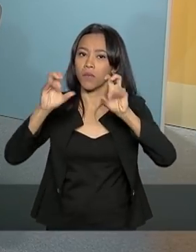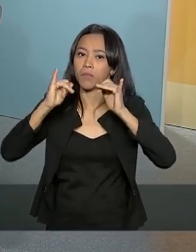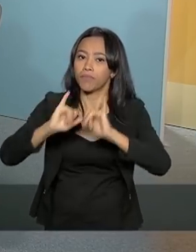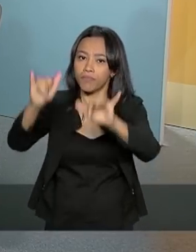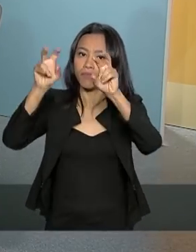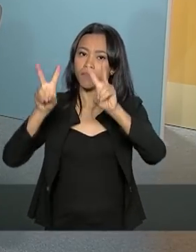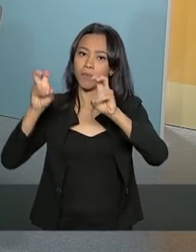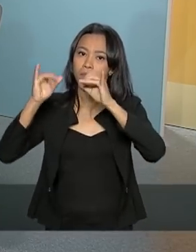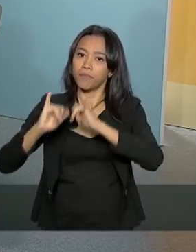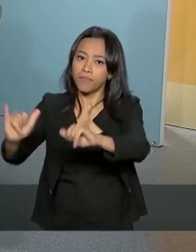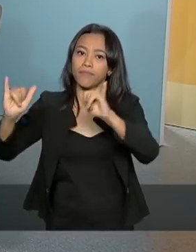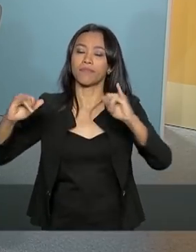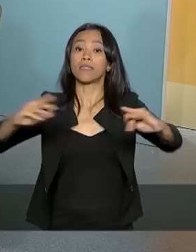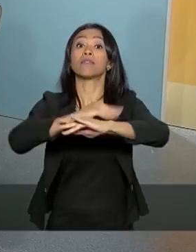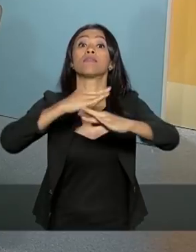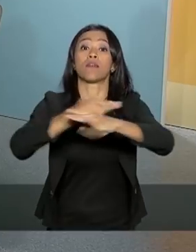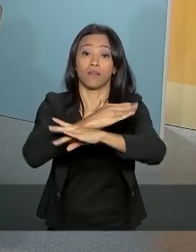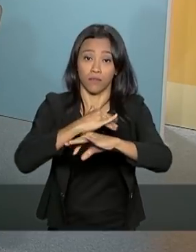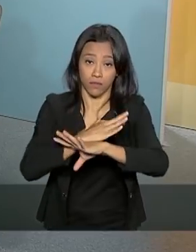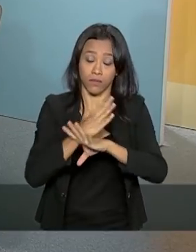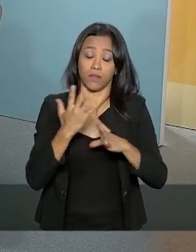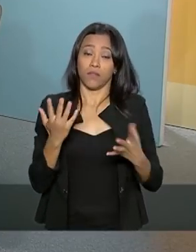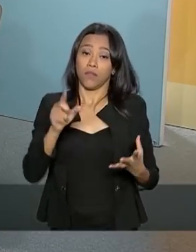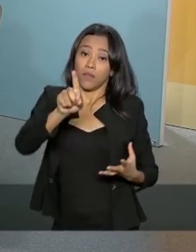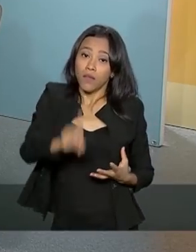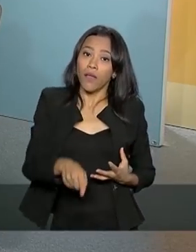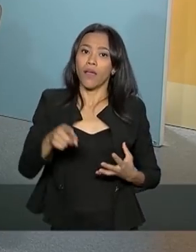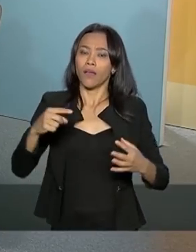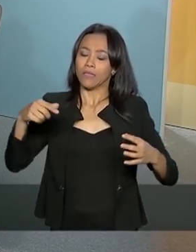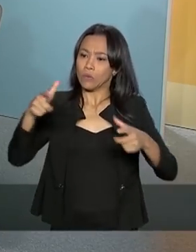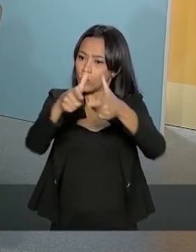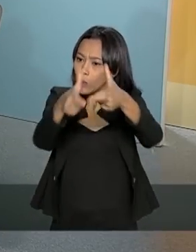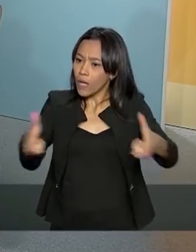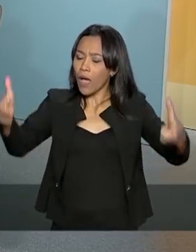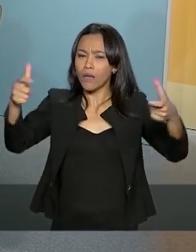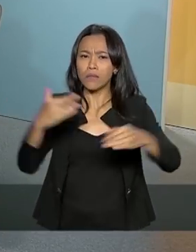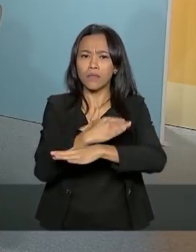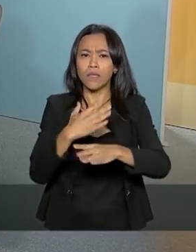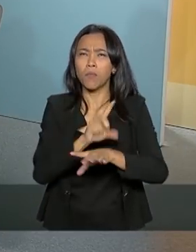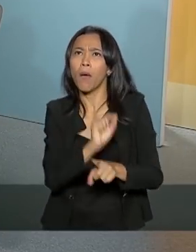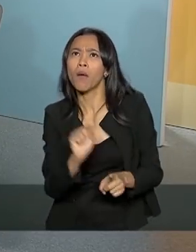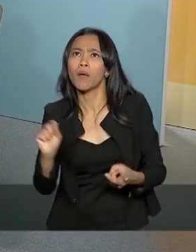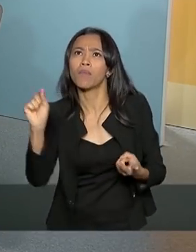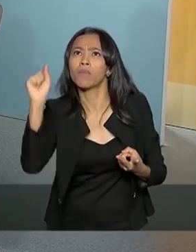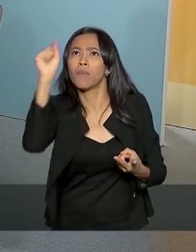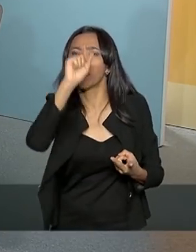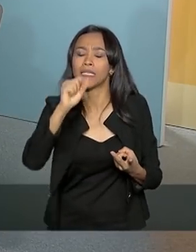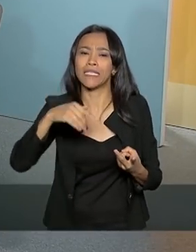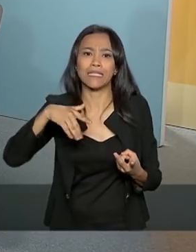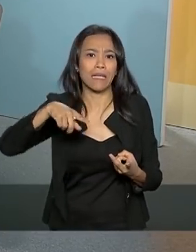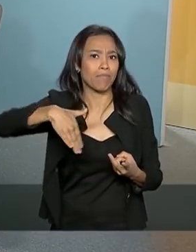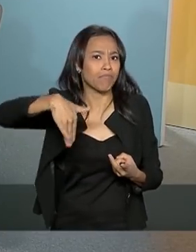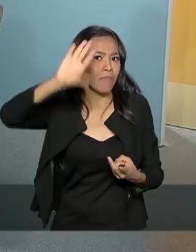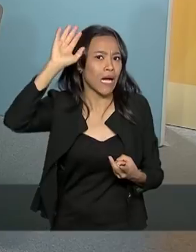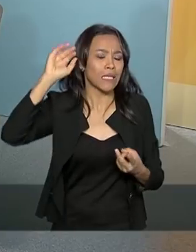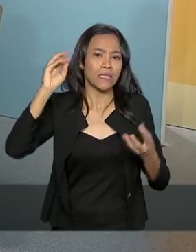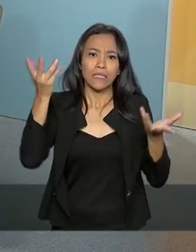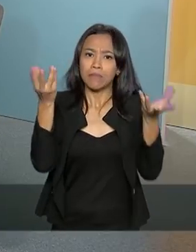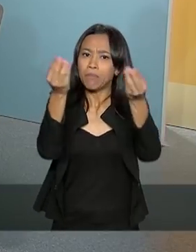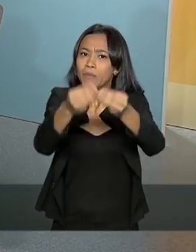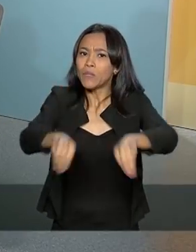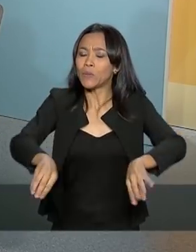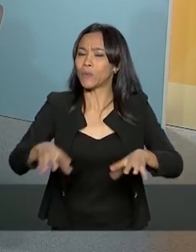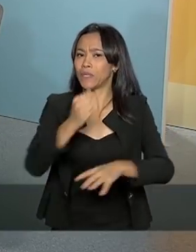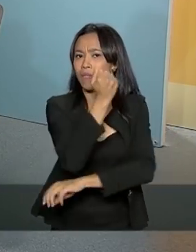urbana, no pressuposto de que são os grandes centros urbanos, as grandes cidades, que estão contribuindo mais para a